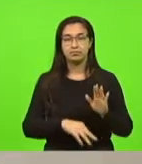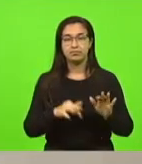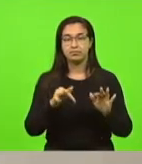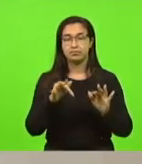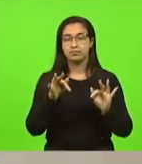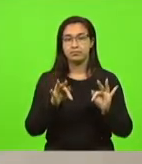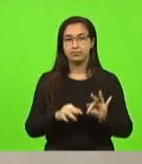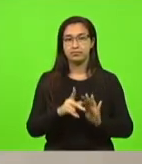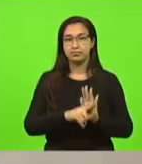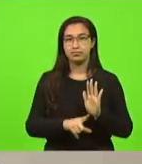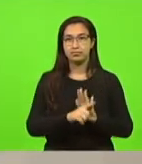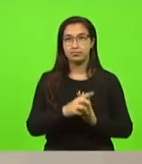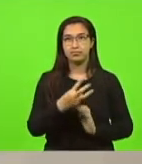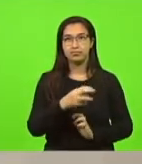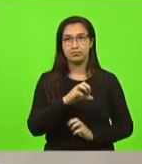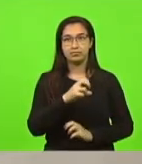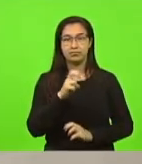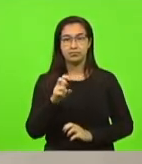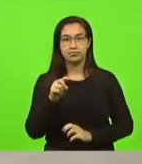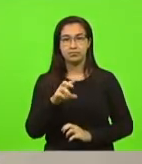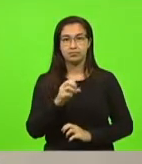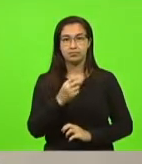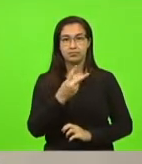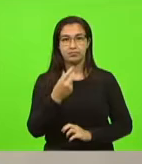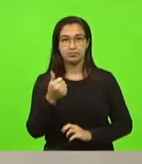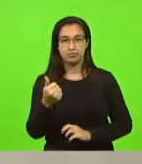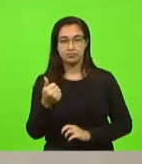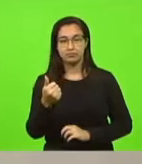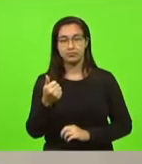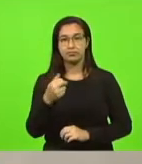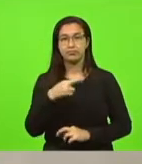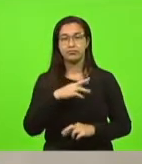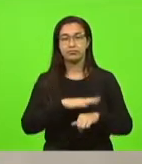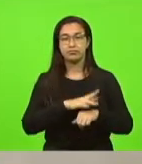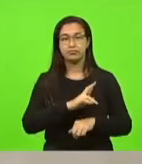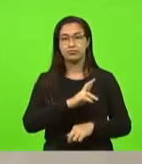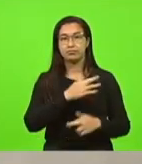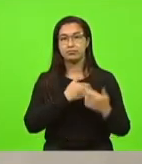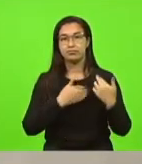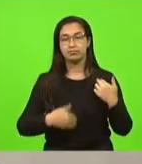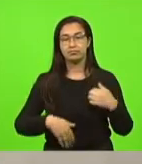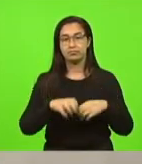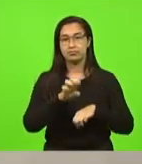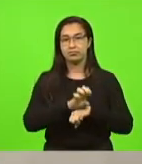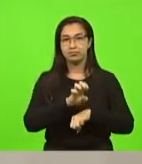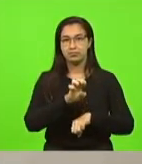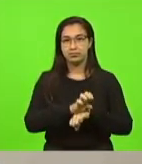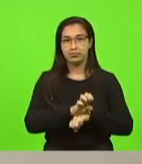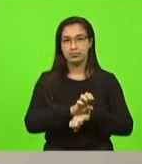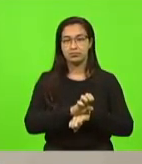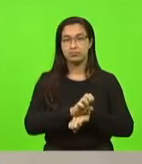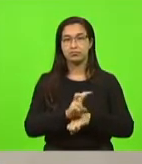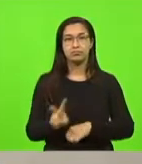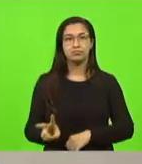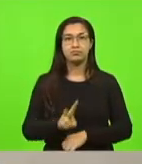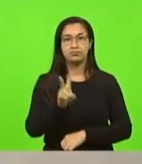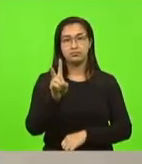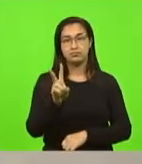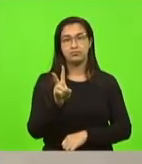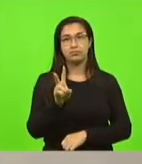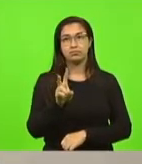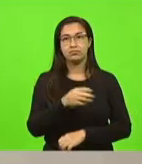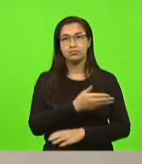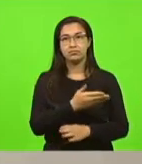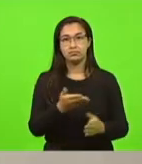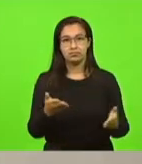395.0 de 2021, autor governo do Estado, fixa os valores de vencimento para os cargos integrantes do quadro de pessoal do